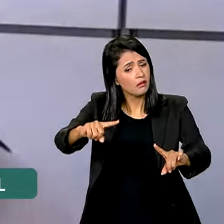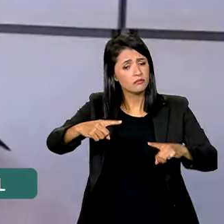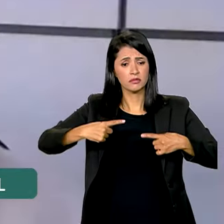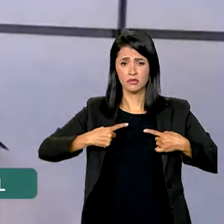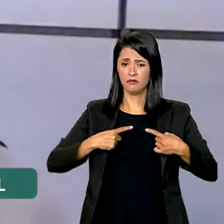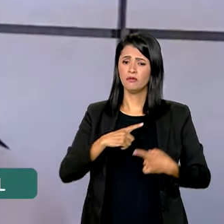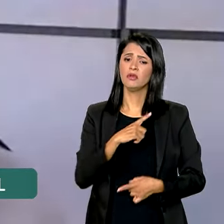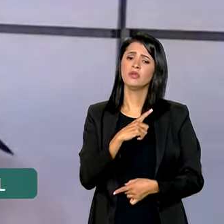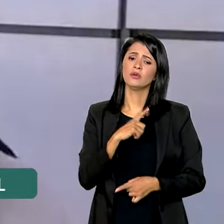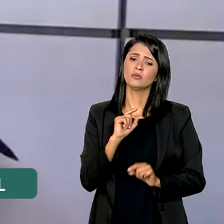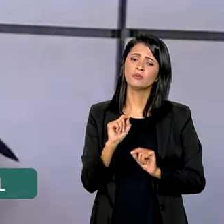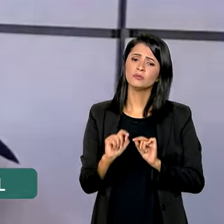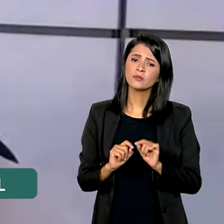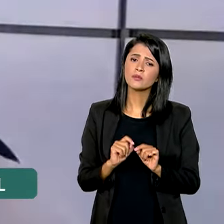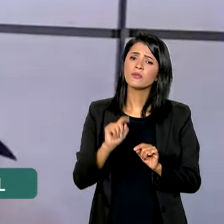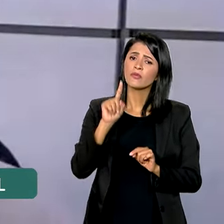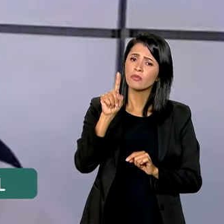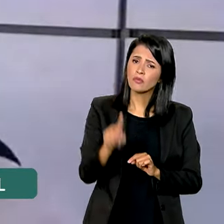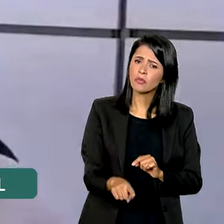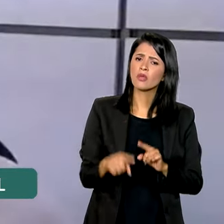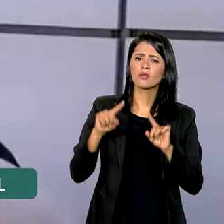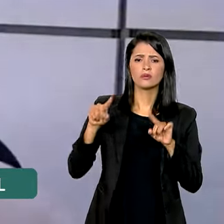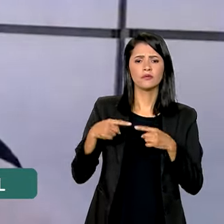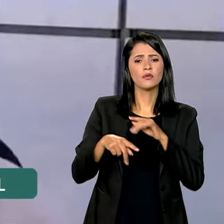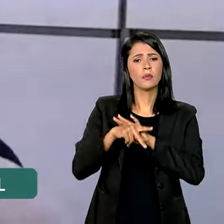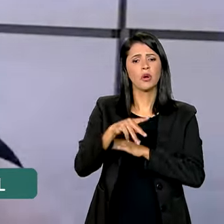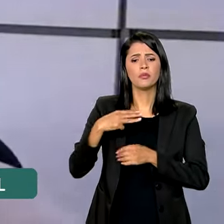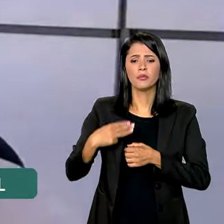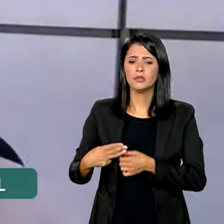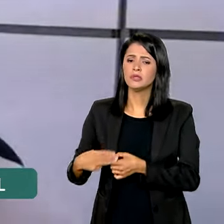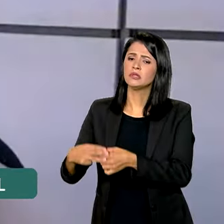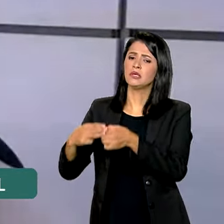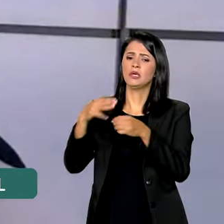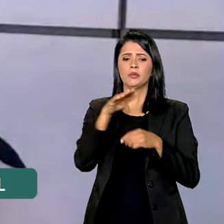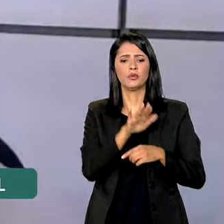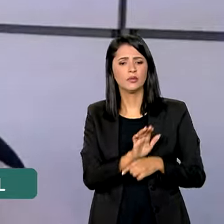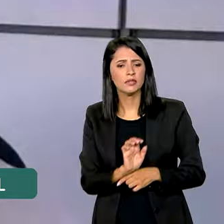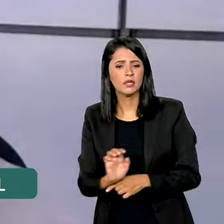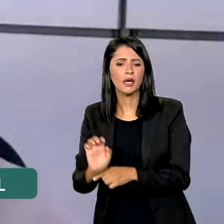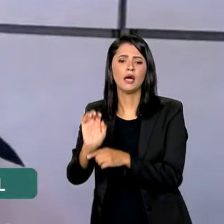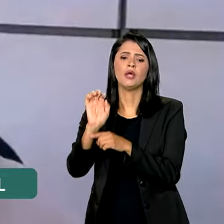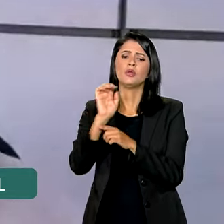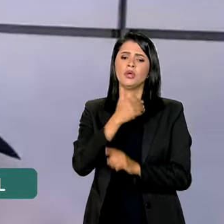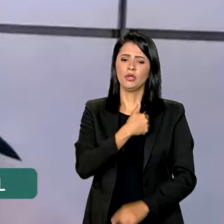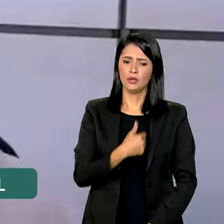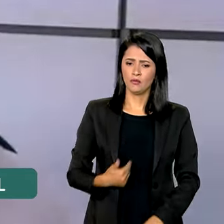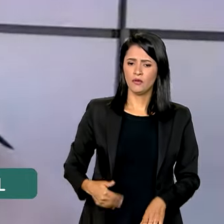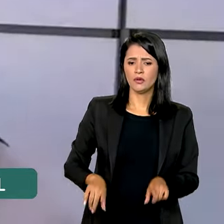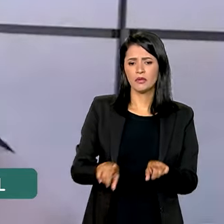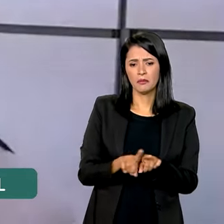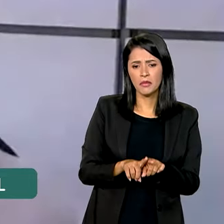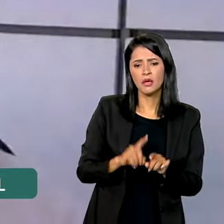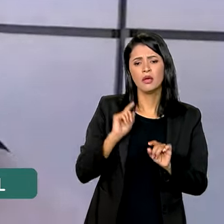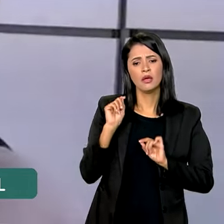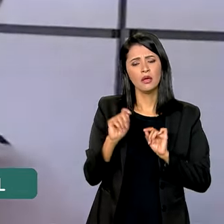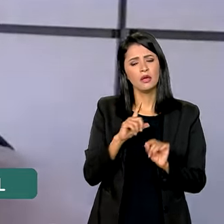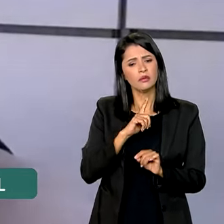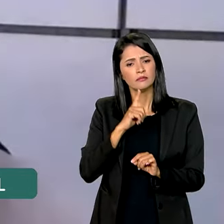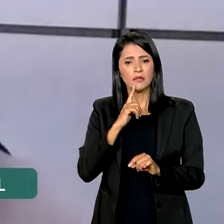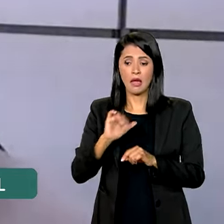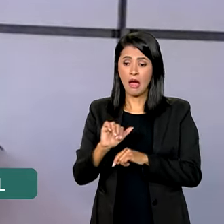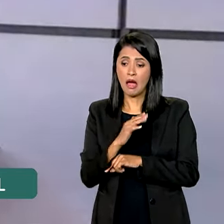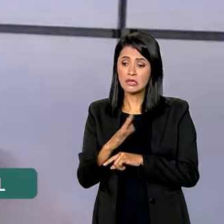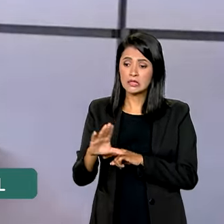grande que é um desafio dos municípios, dos estados e do governo federal de ter ações